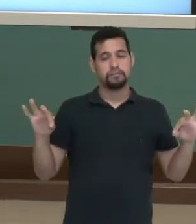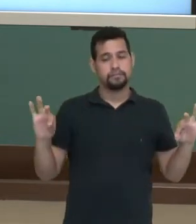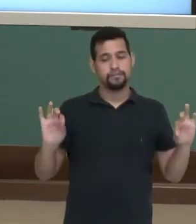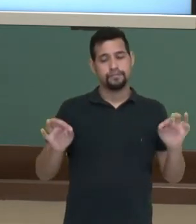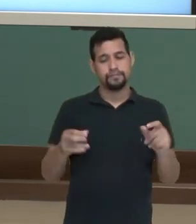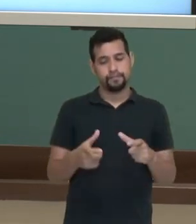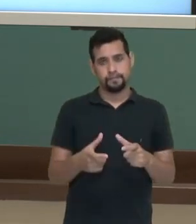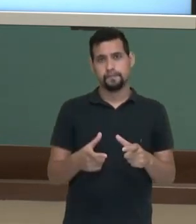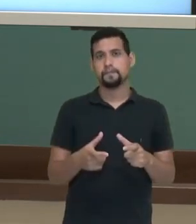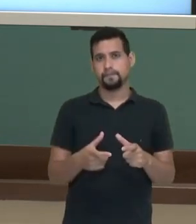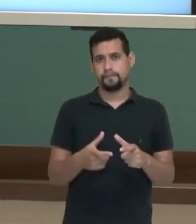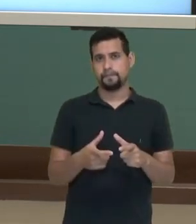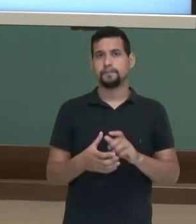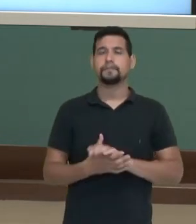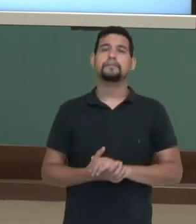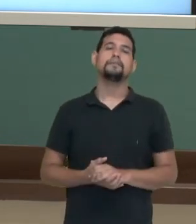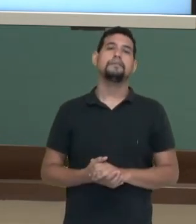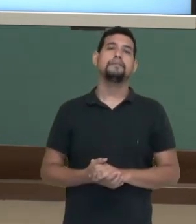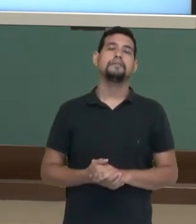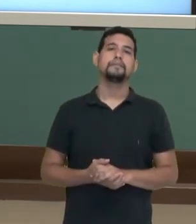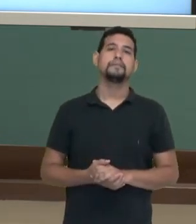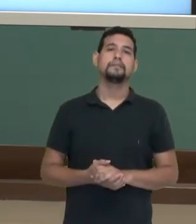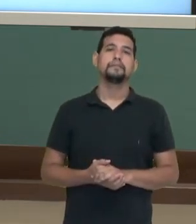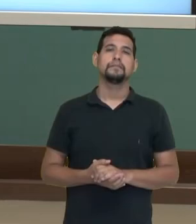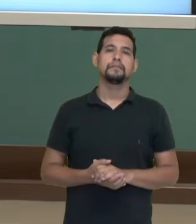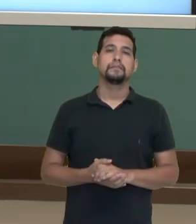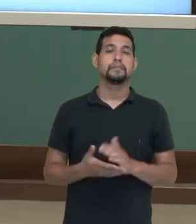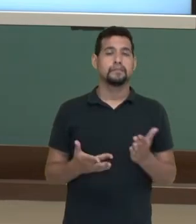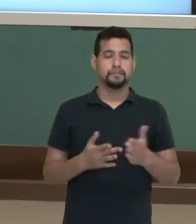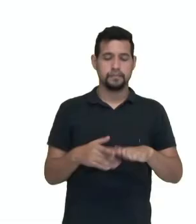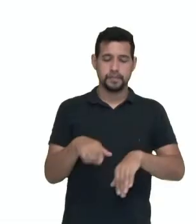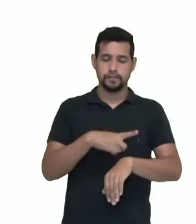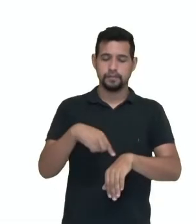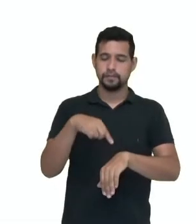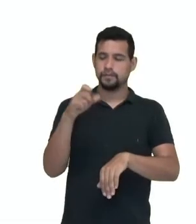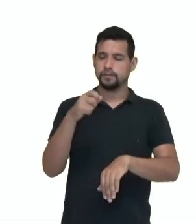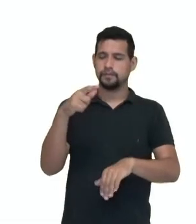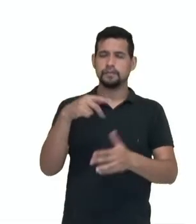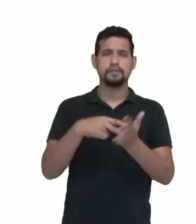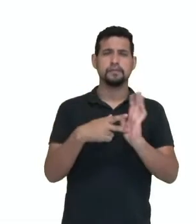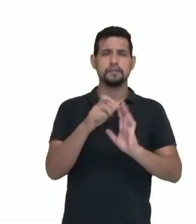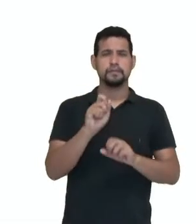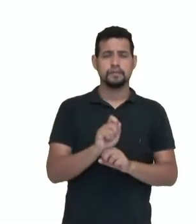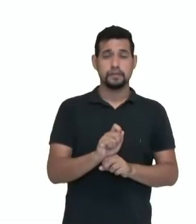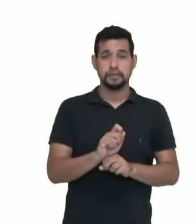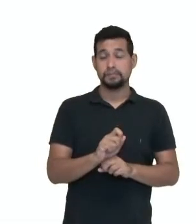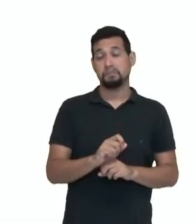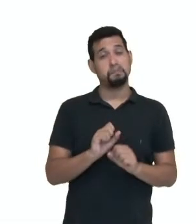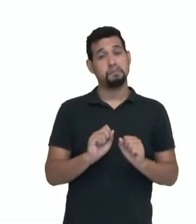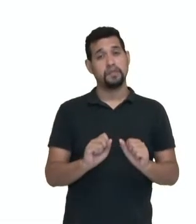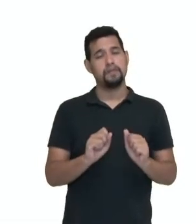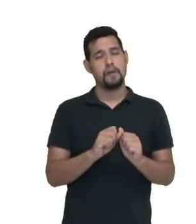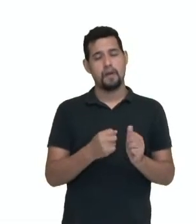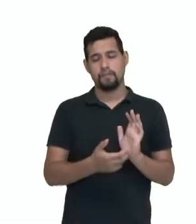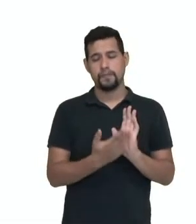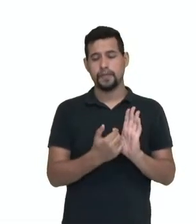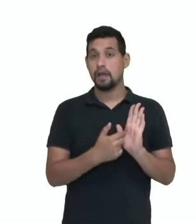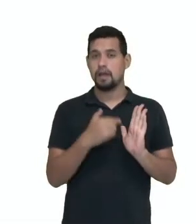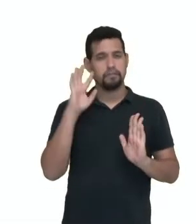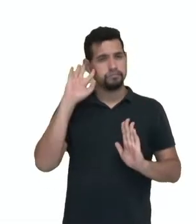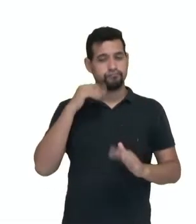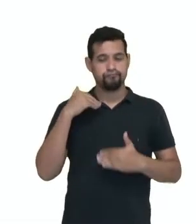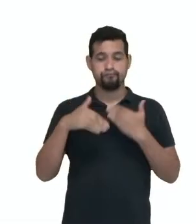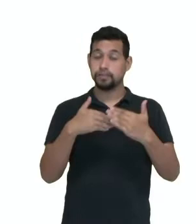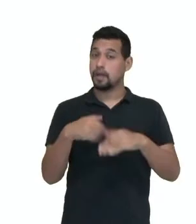curta. O relógio de sol é um instrumento que possibilita marcar o decorrer